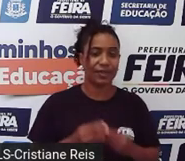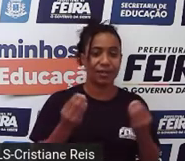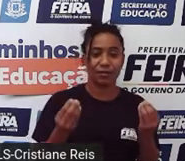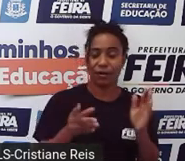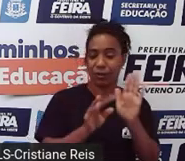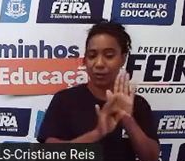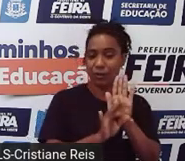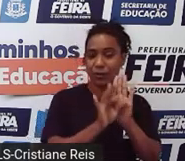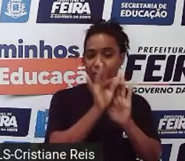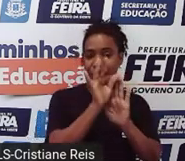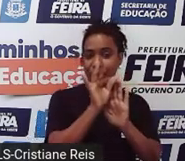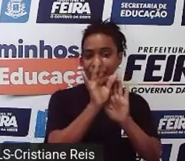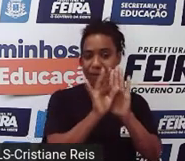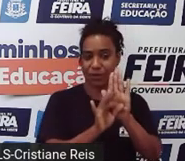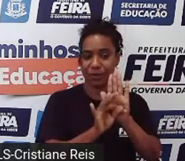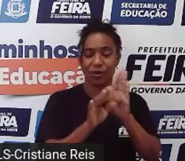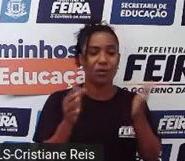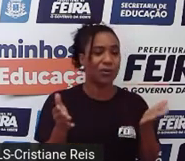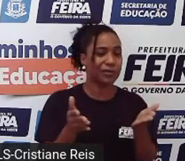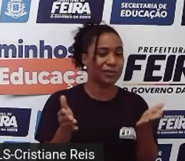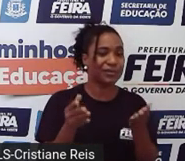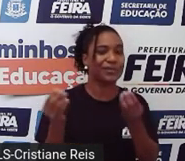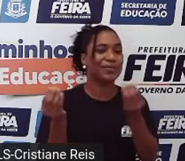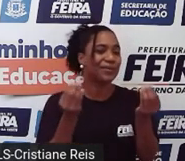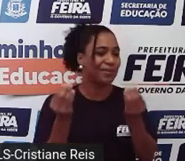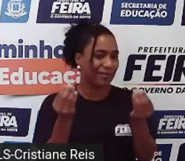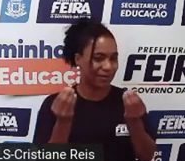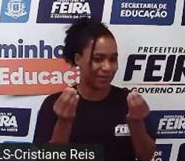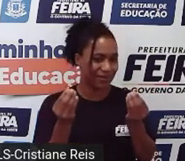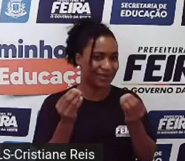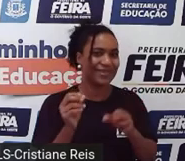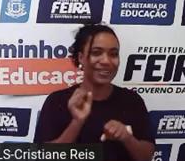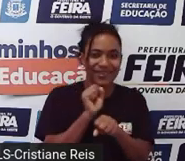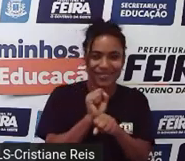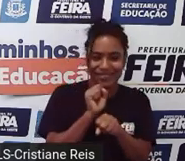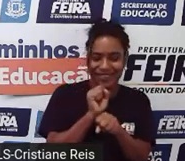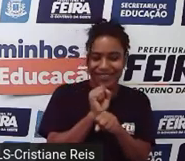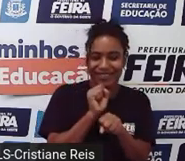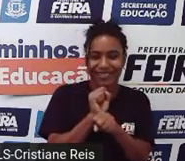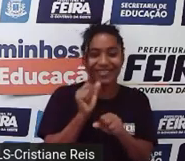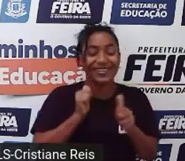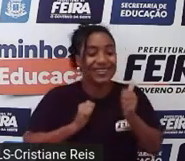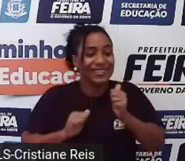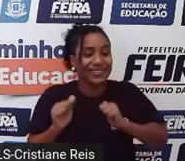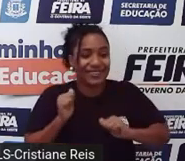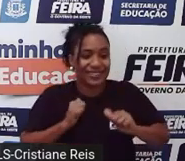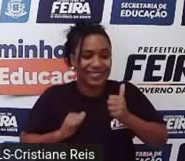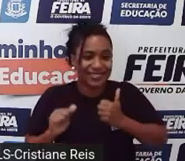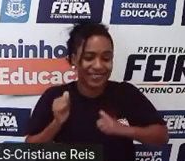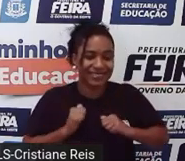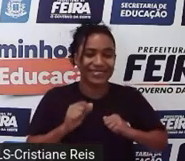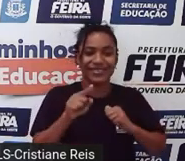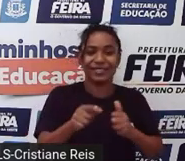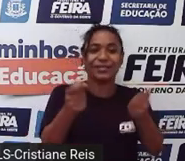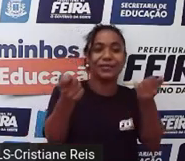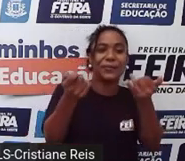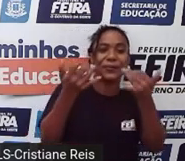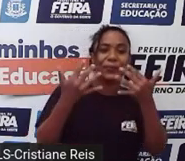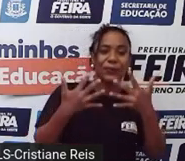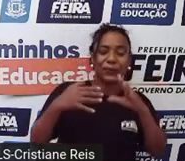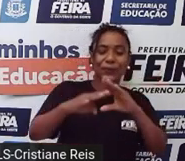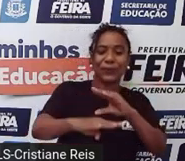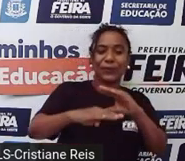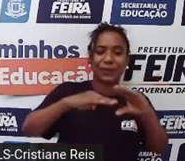temperatura hoje? Eu espero, aqui ansiosamente, você nos contar sobre o tempo e a